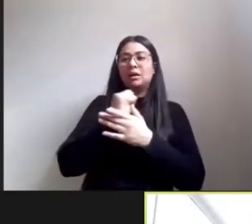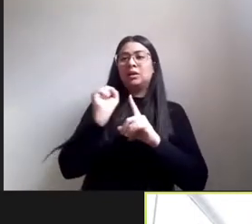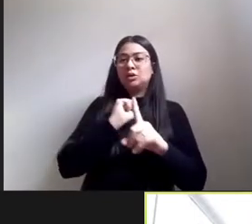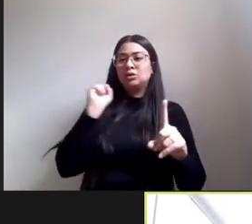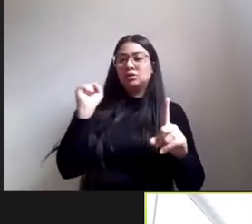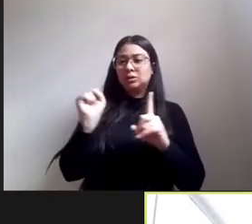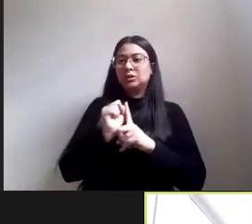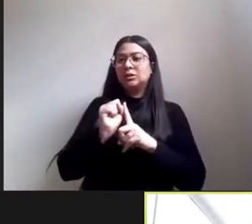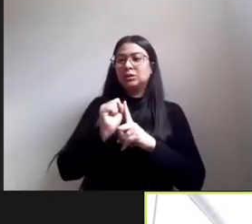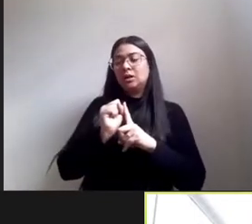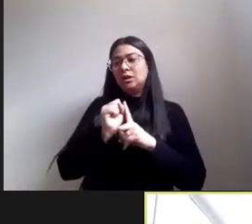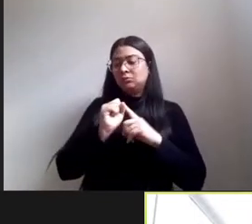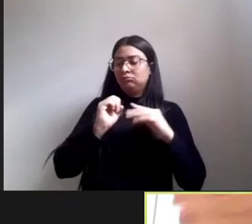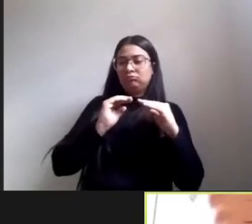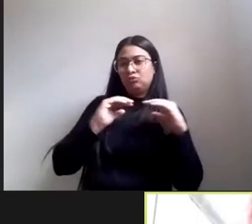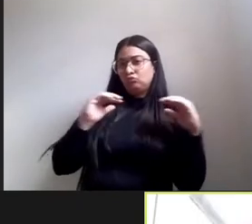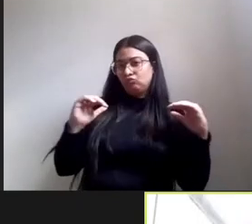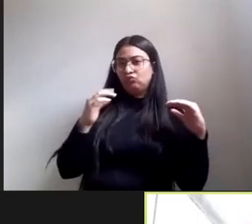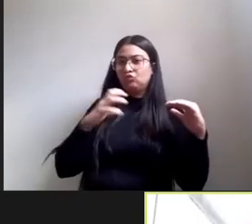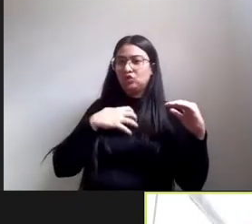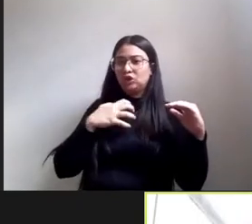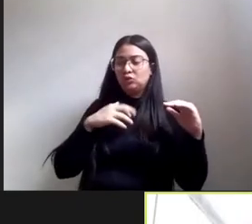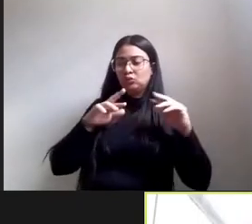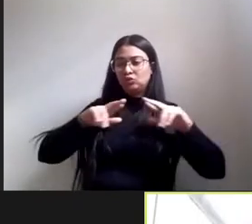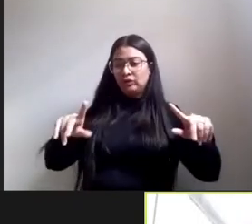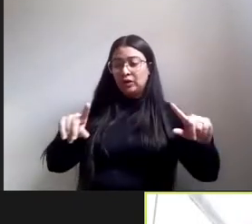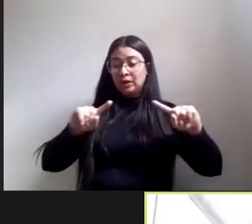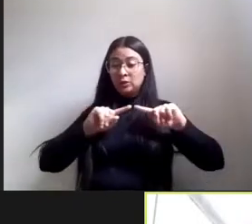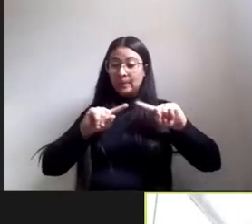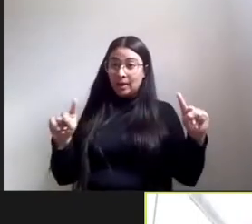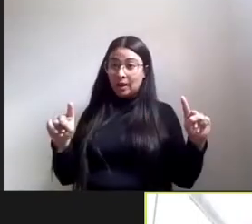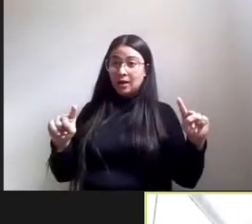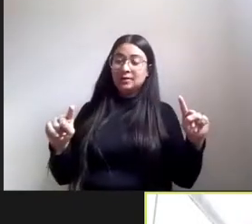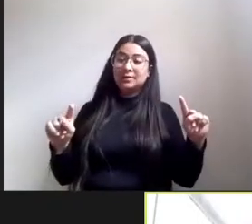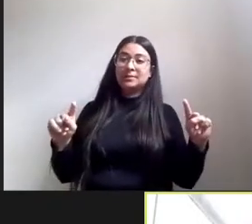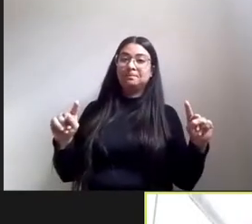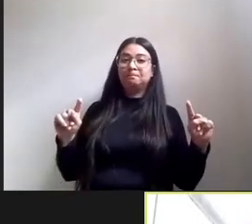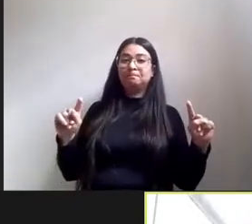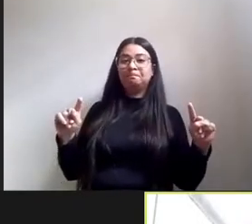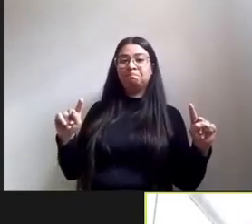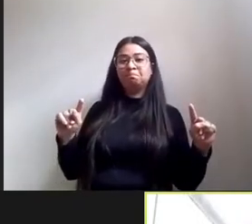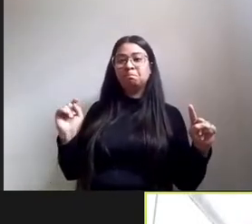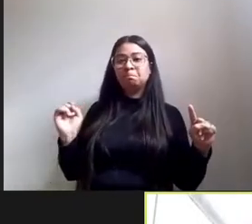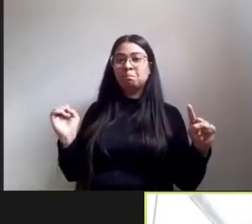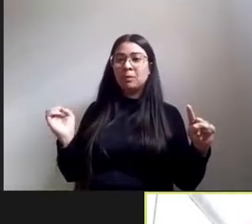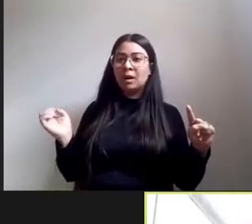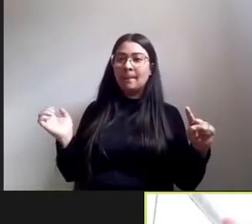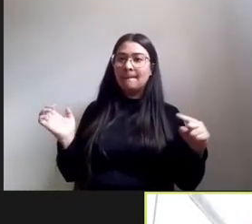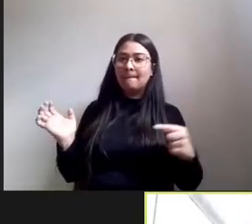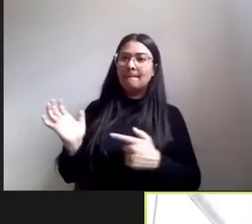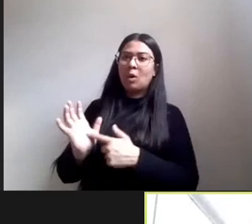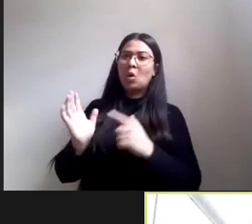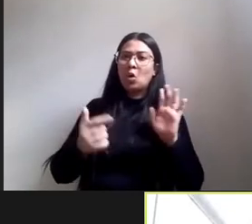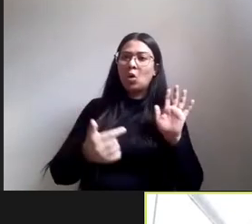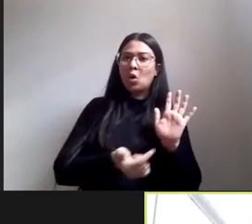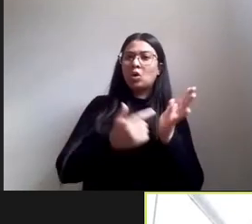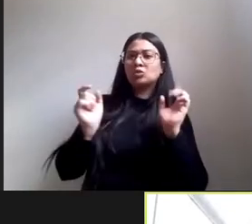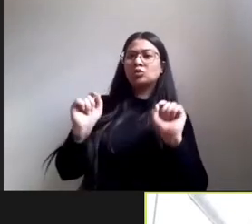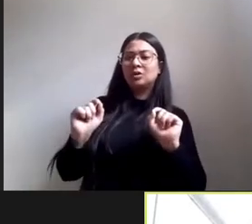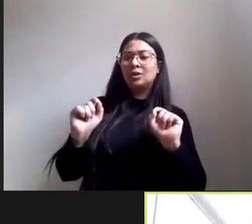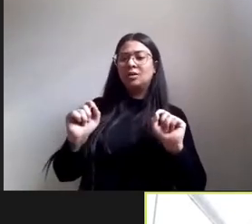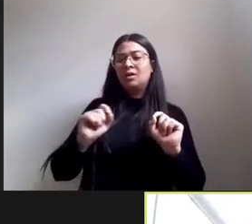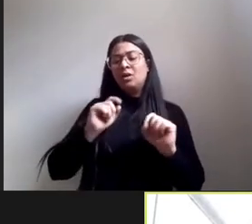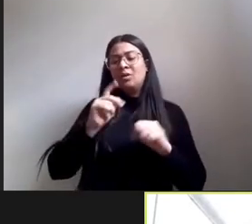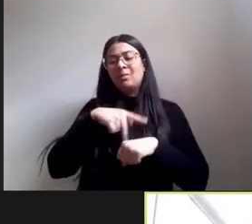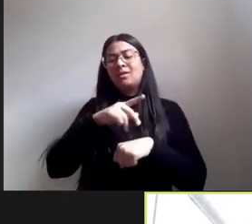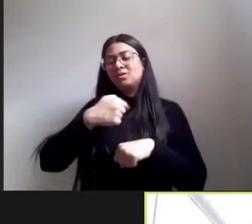escalas que nos falam de um país que a gente gostaria de construir que